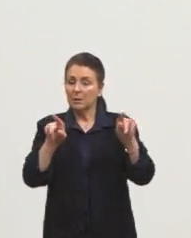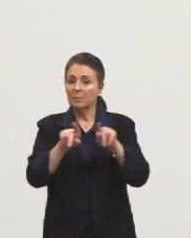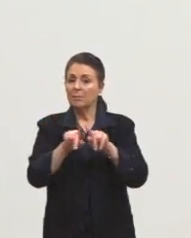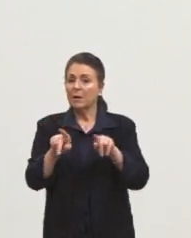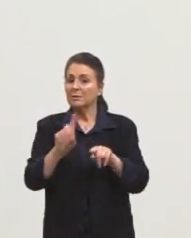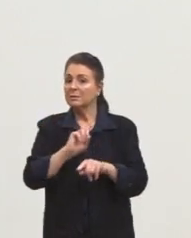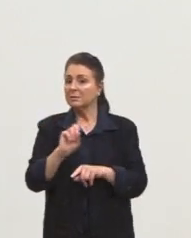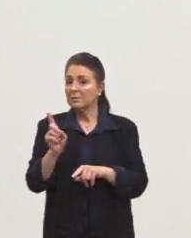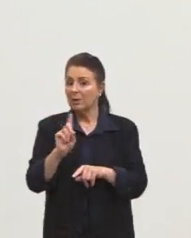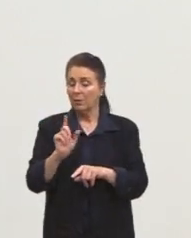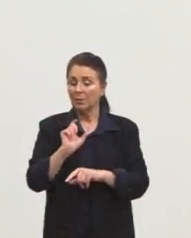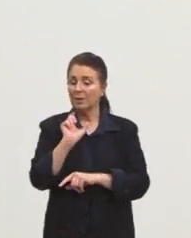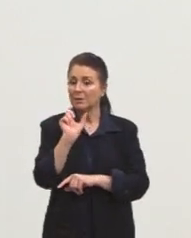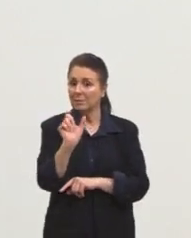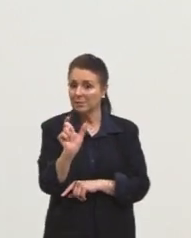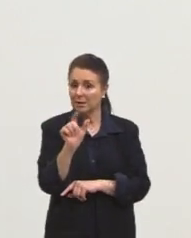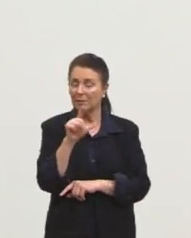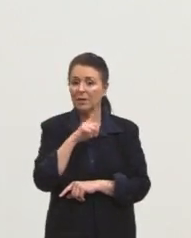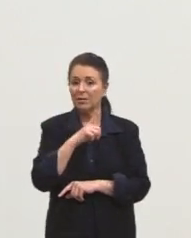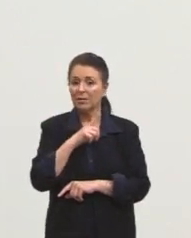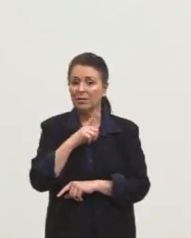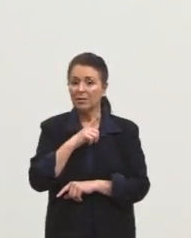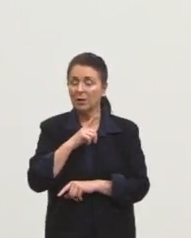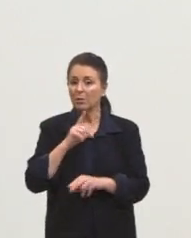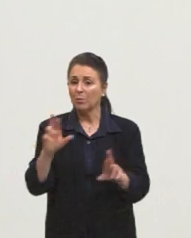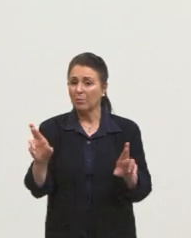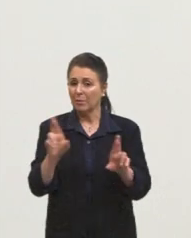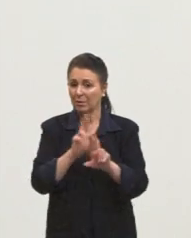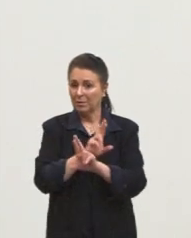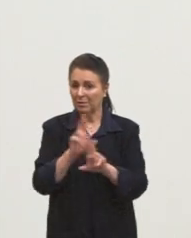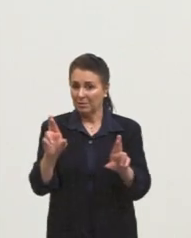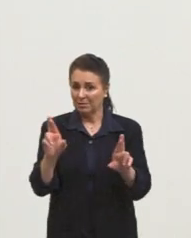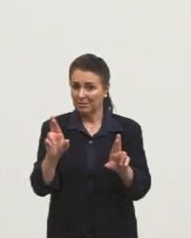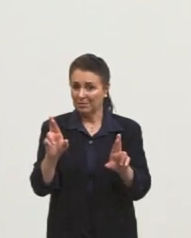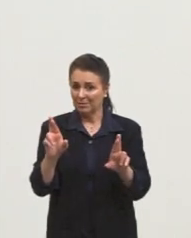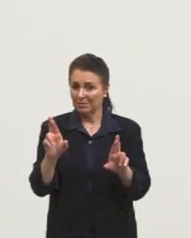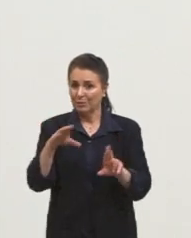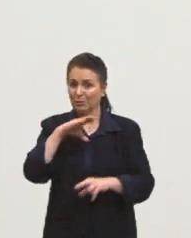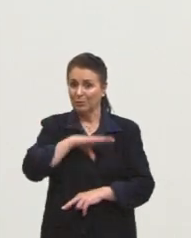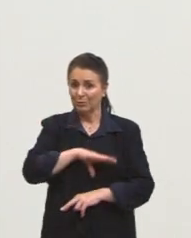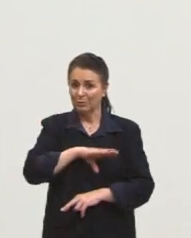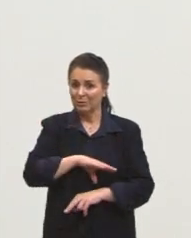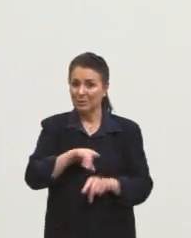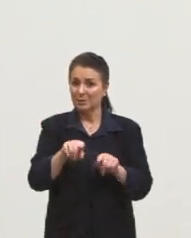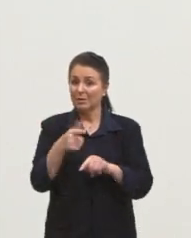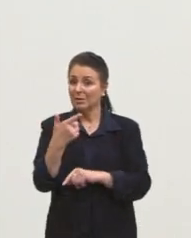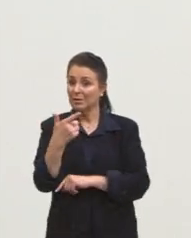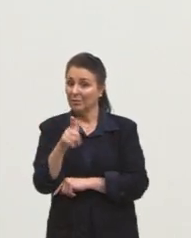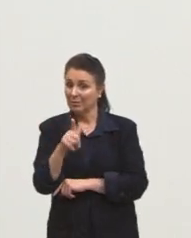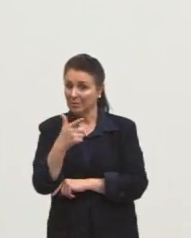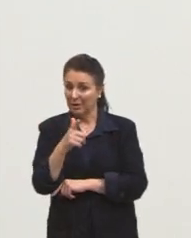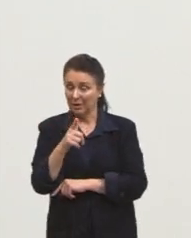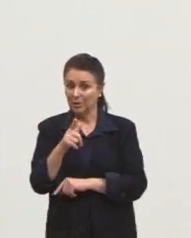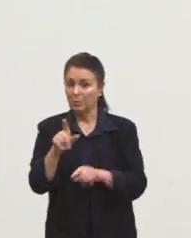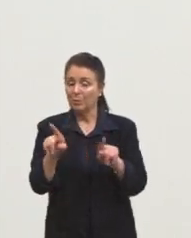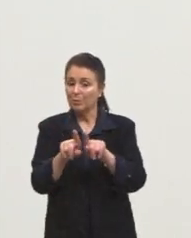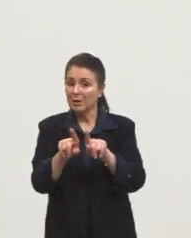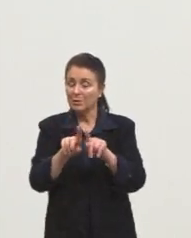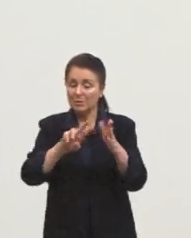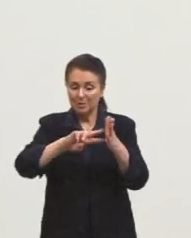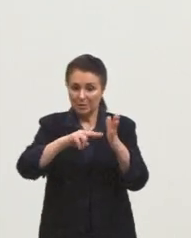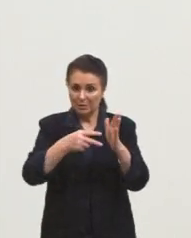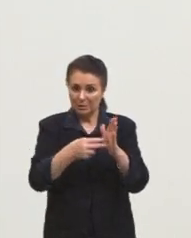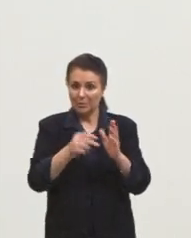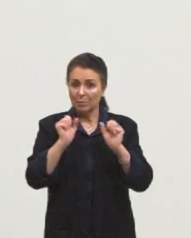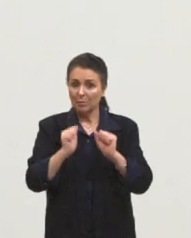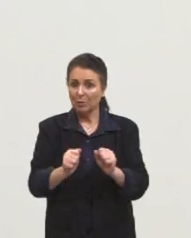assim, porque às vezes essa palavra, ela já tem um correspondente em língua portuguesa. E se ela não tiver um correspondente com o mesmo significado, pode acontecer